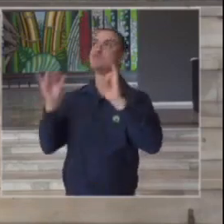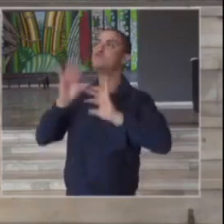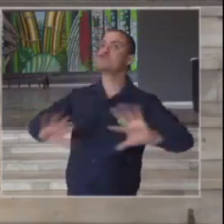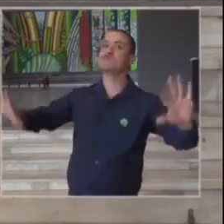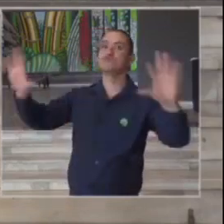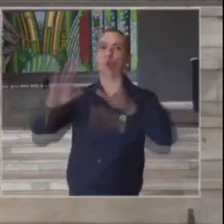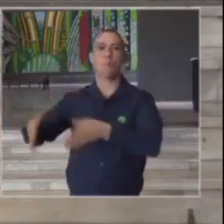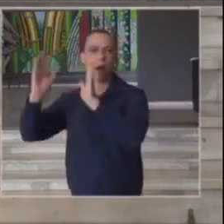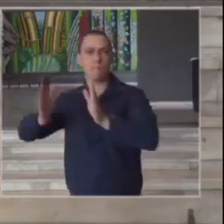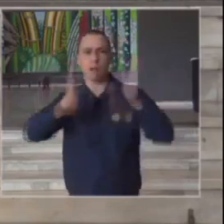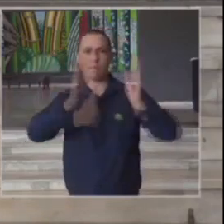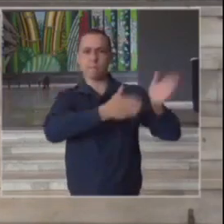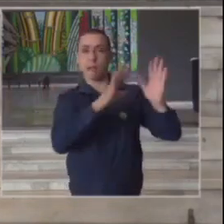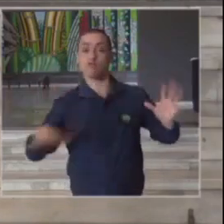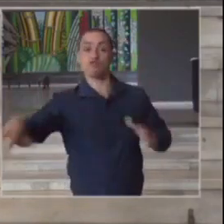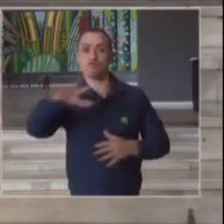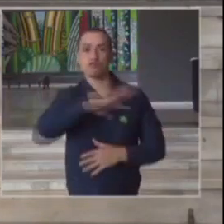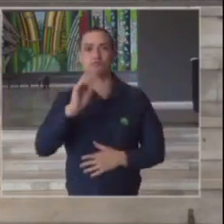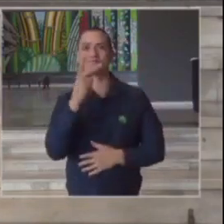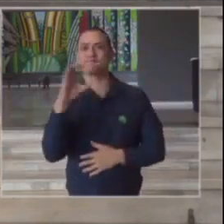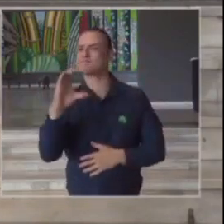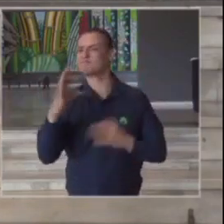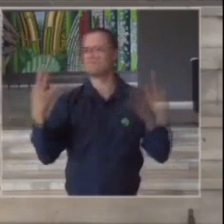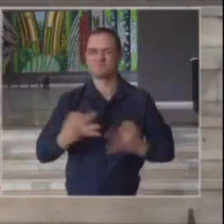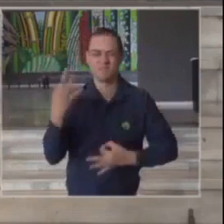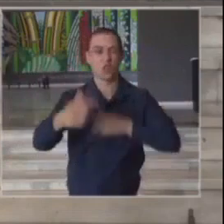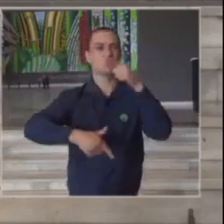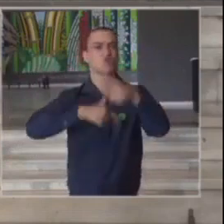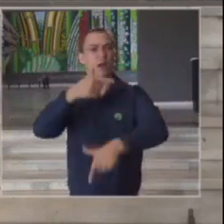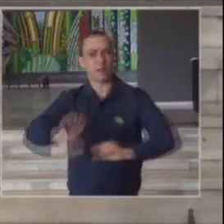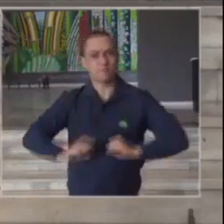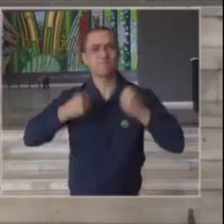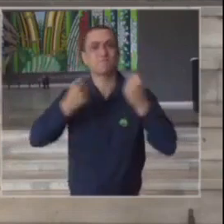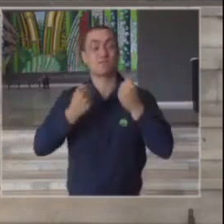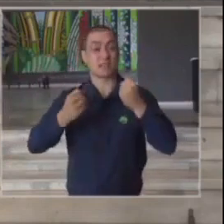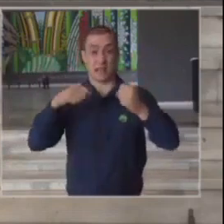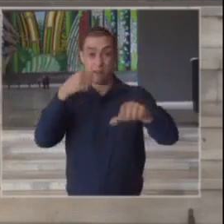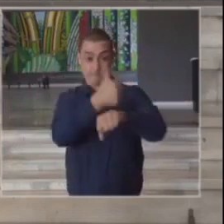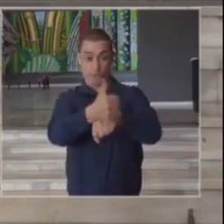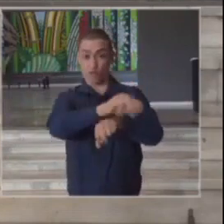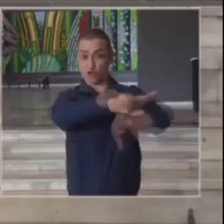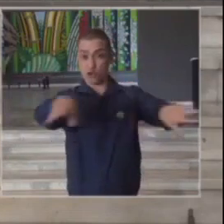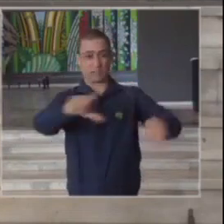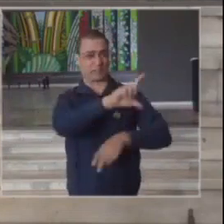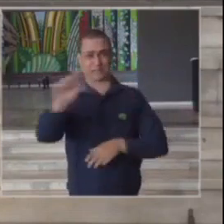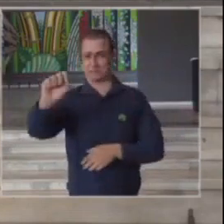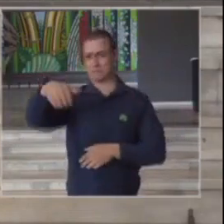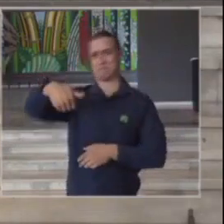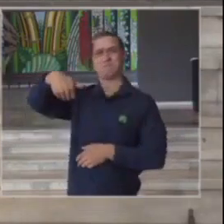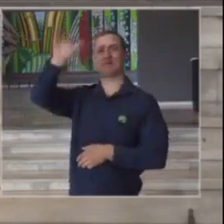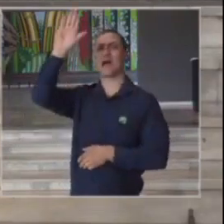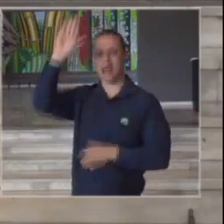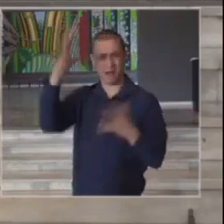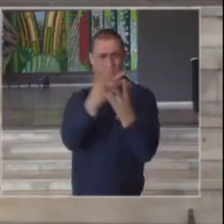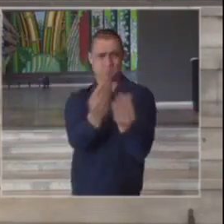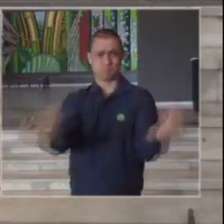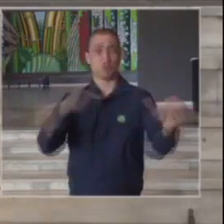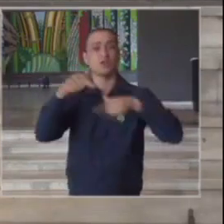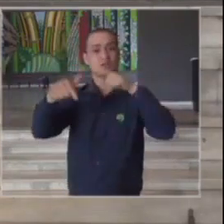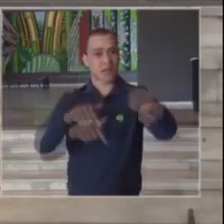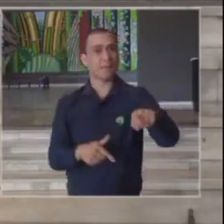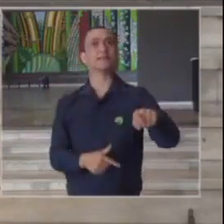hospital das clínicas pelo trabalho pela dedicação são centenas de profissionais trabalhando muitos